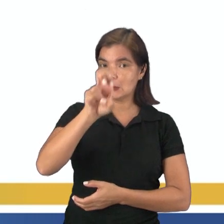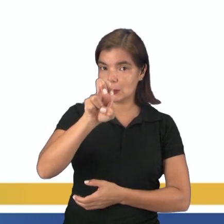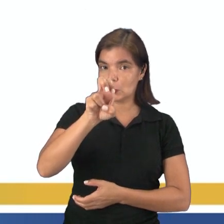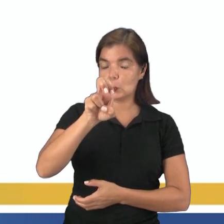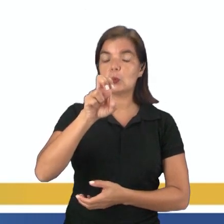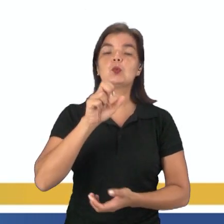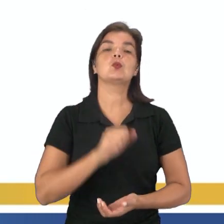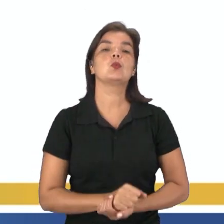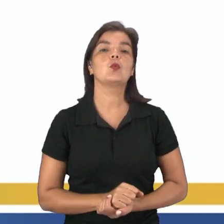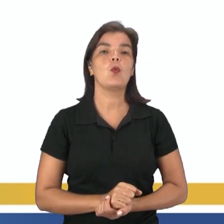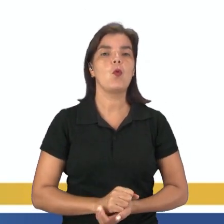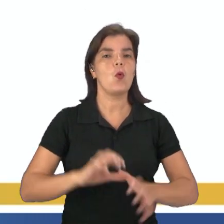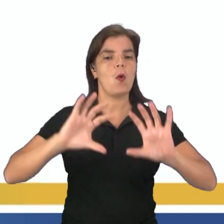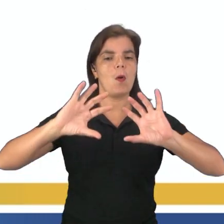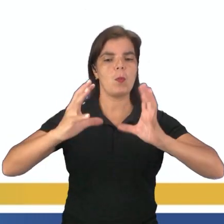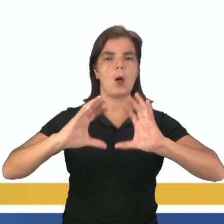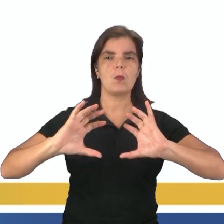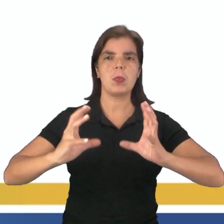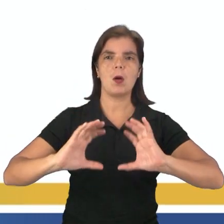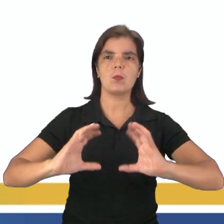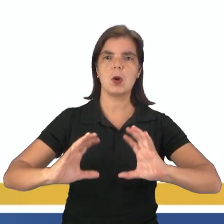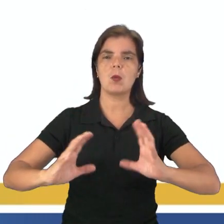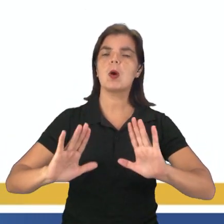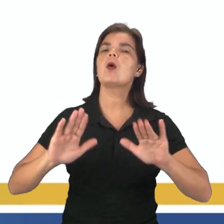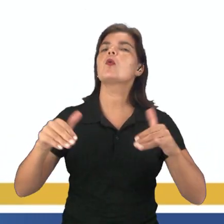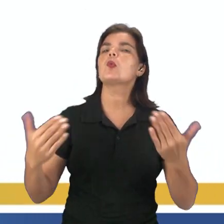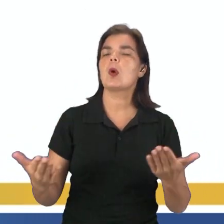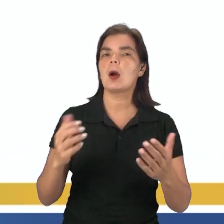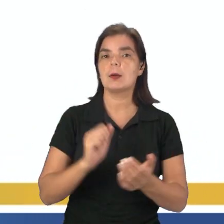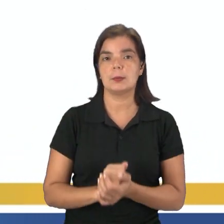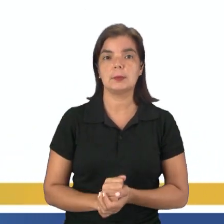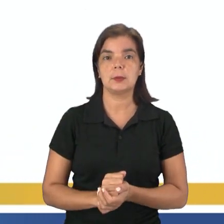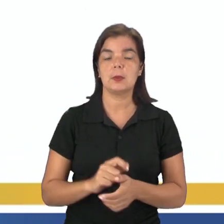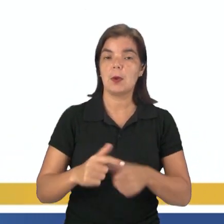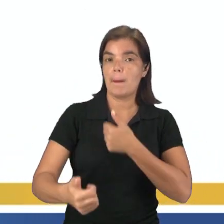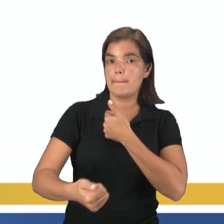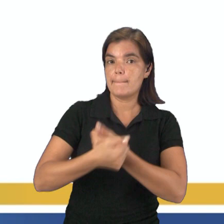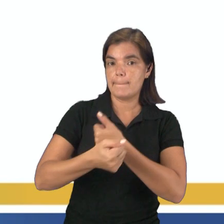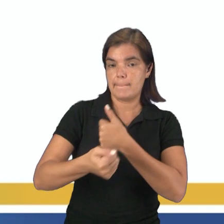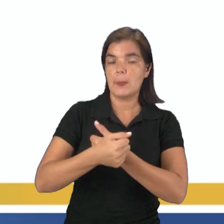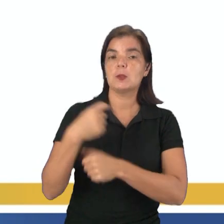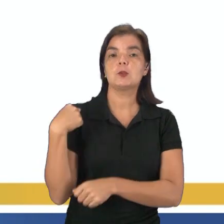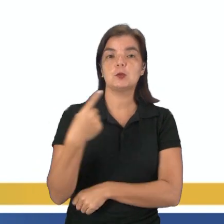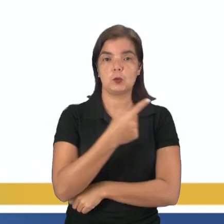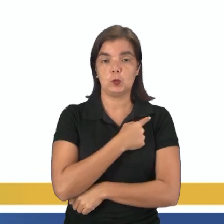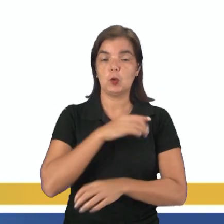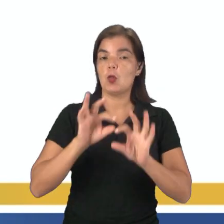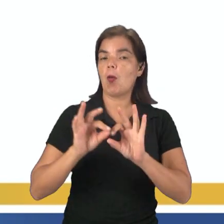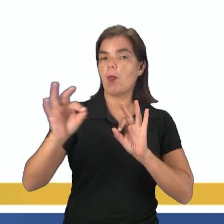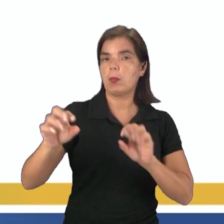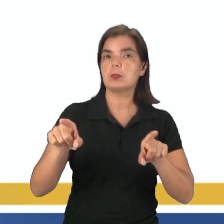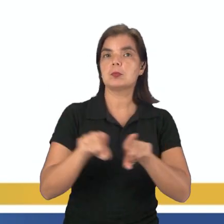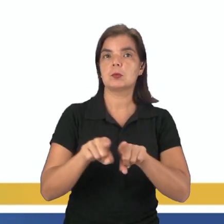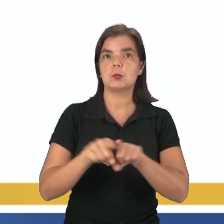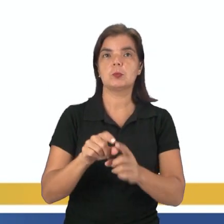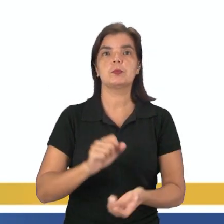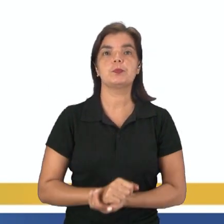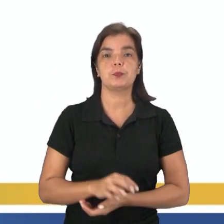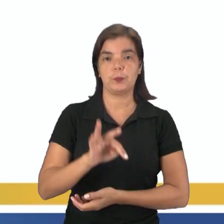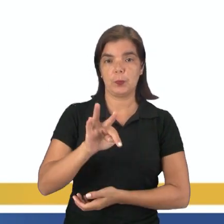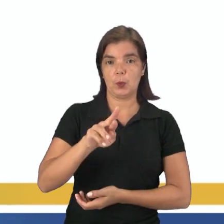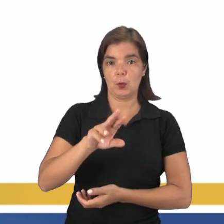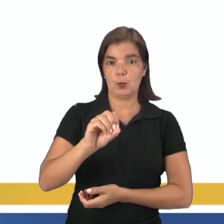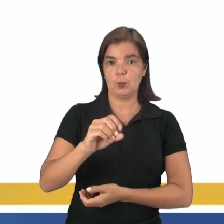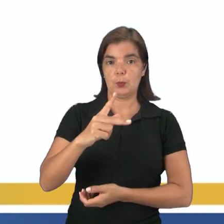subdivisões que eu comentei. E quais são essas cinco camadas? Eu vou falar daquela que está mais perto da gente, para aquela que está mais longe. Nós temos a